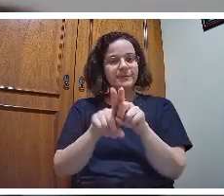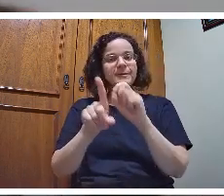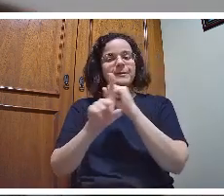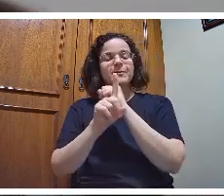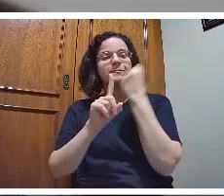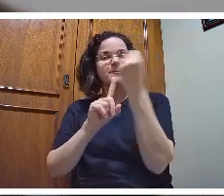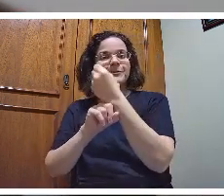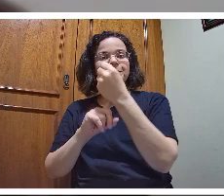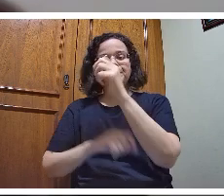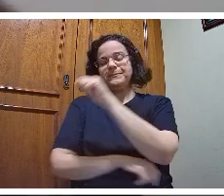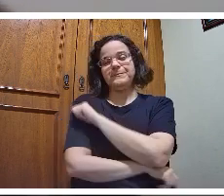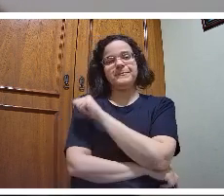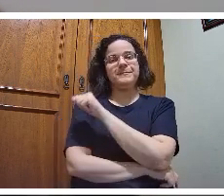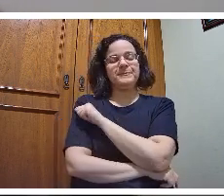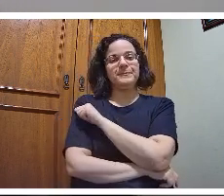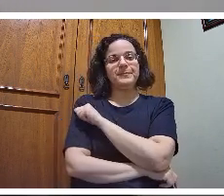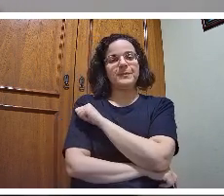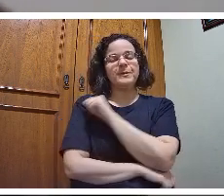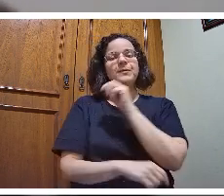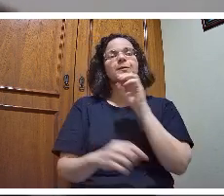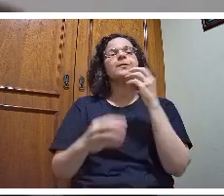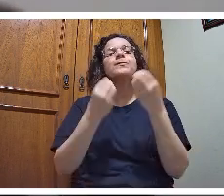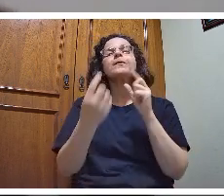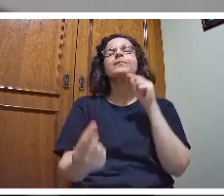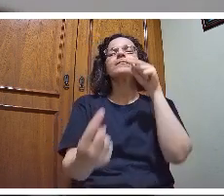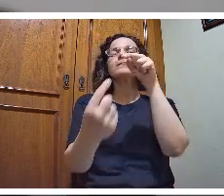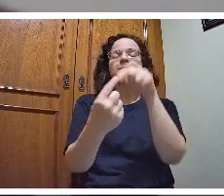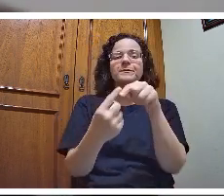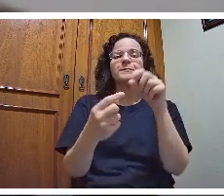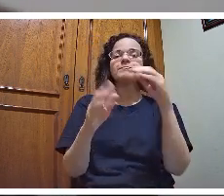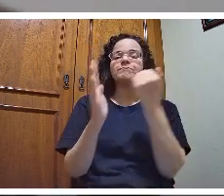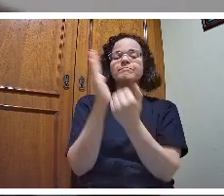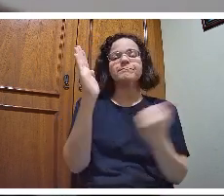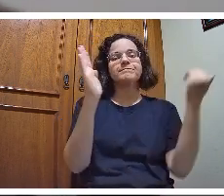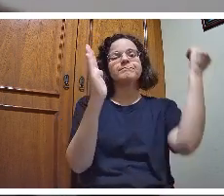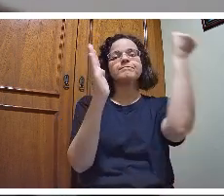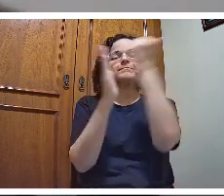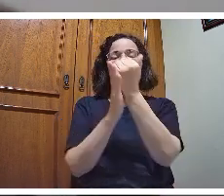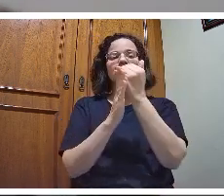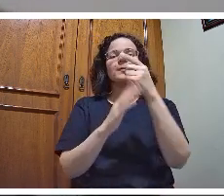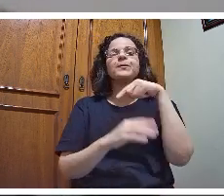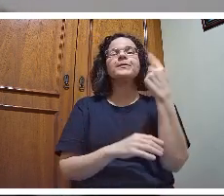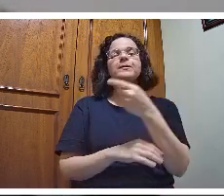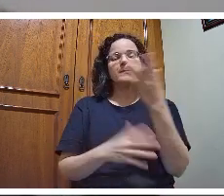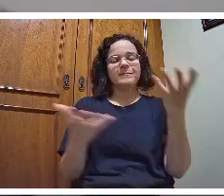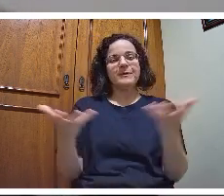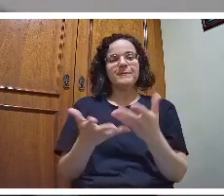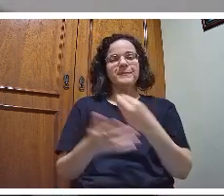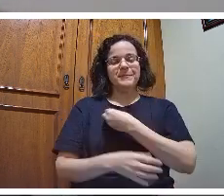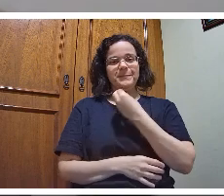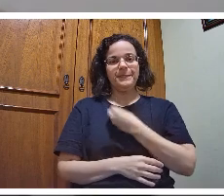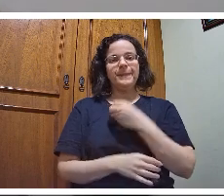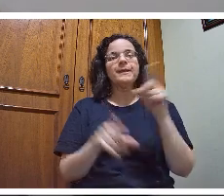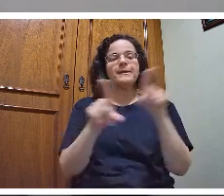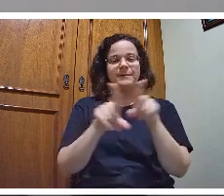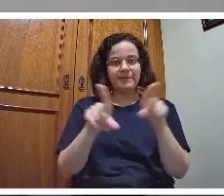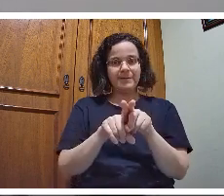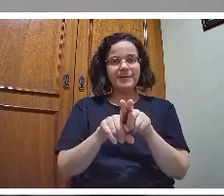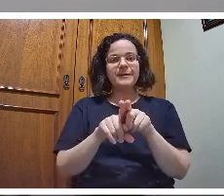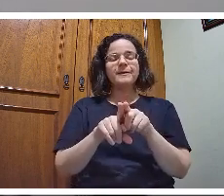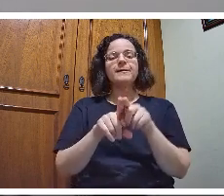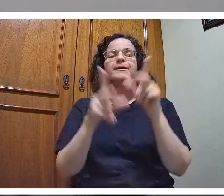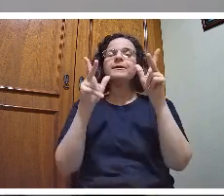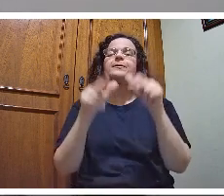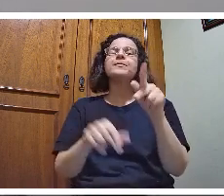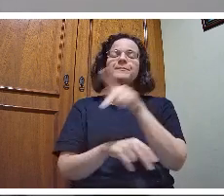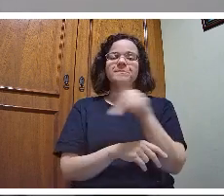superarmos essa nossa realidade e eu acho importante considerar assim como o professor falou na fala dessa relação da prática